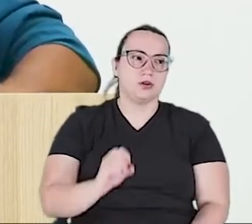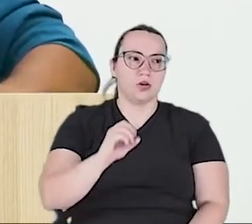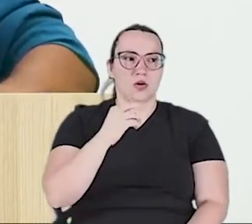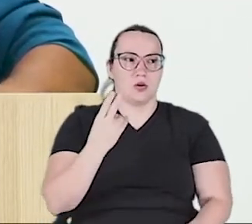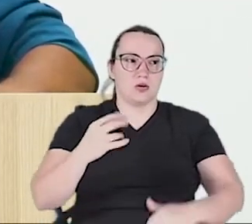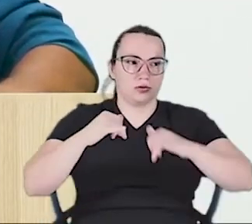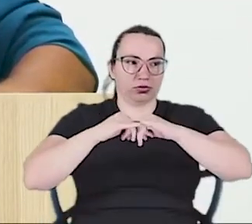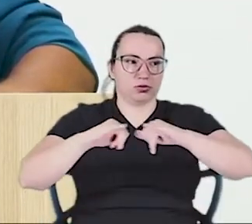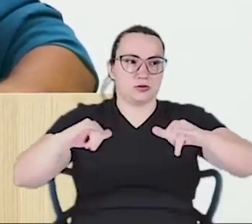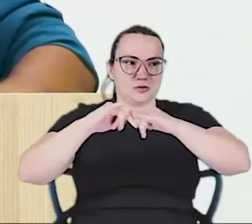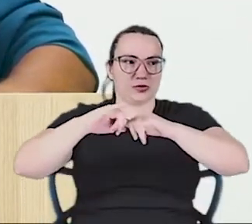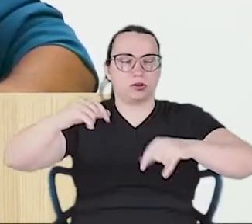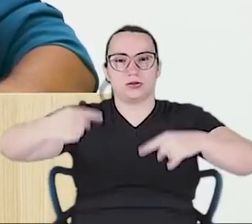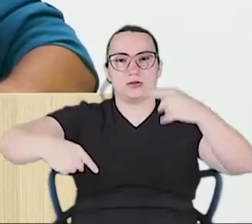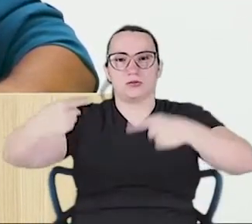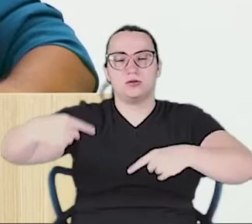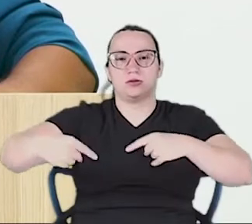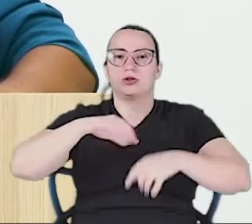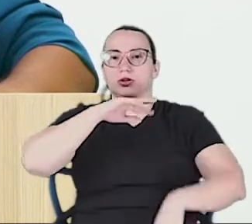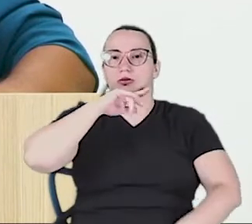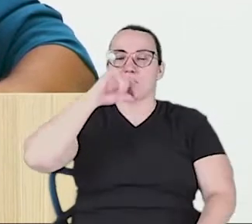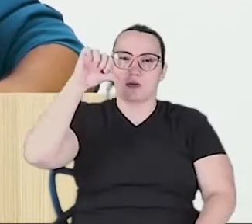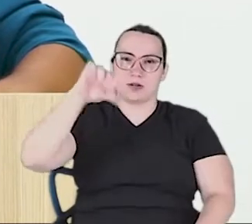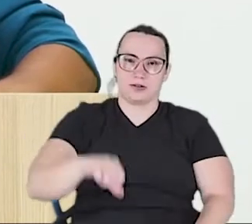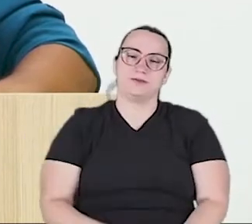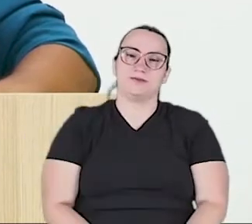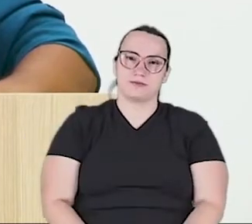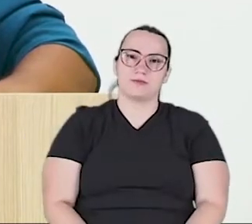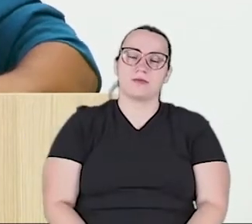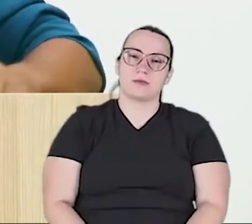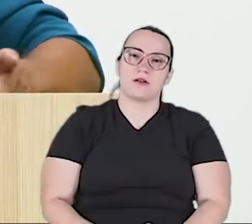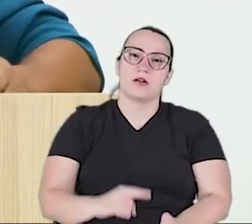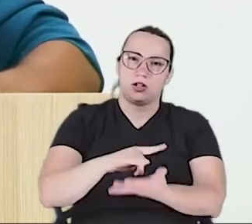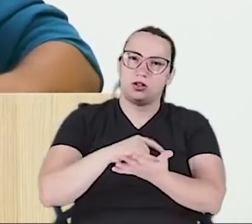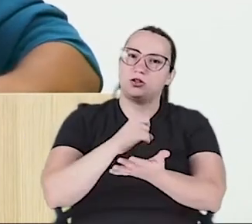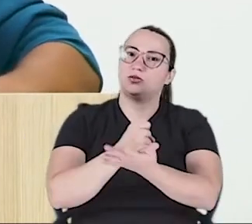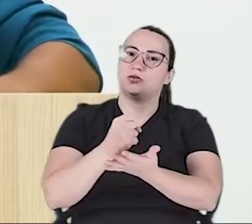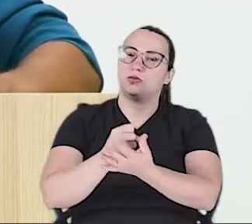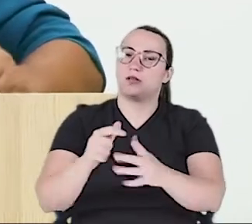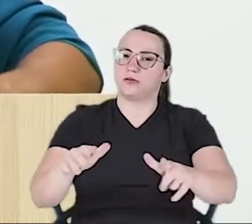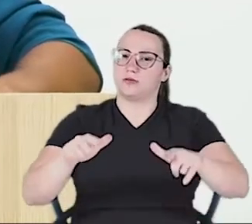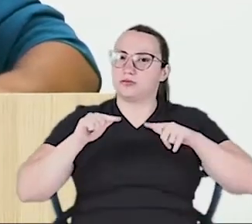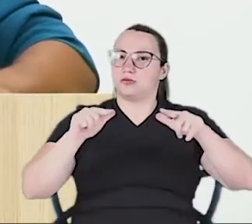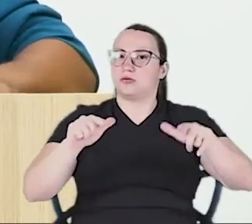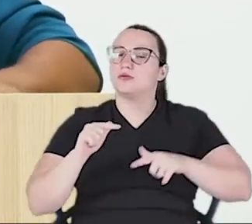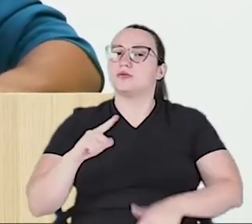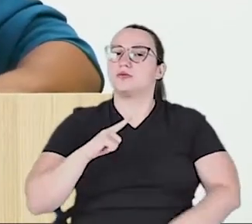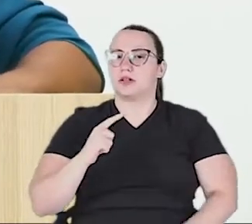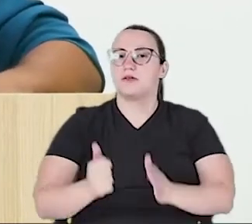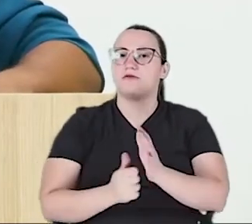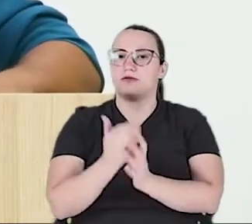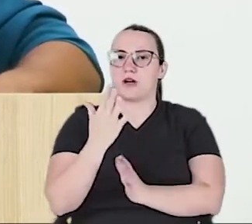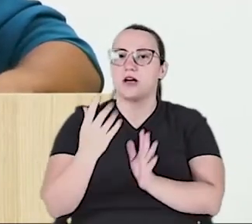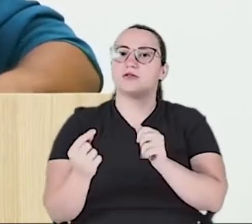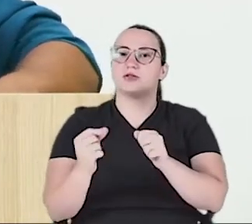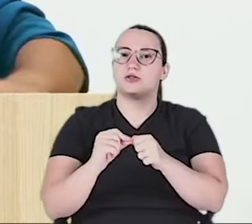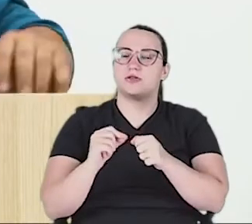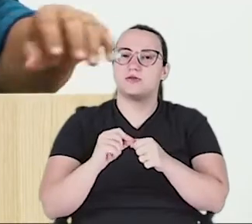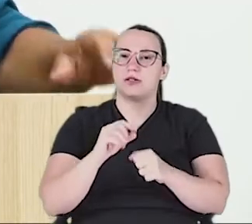política. Recebi esse documento, tem vários já, já tomamos providência, já fizemos denúncia no TSE,